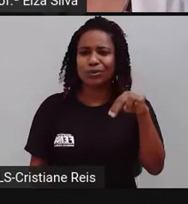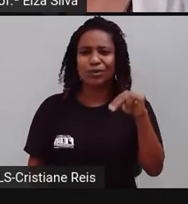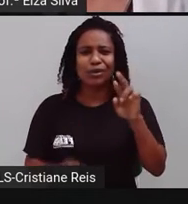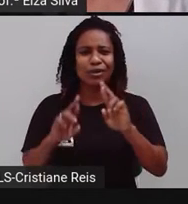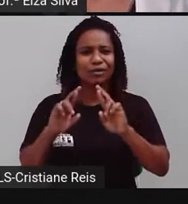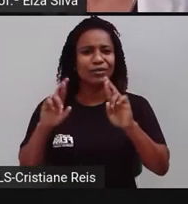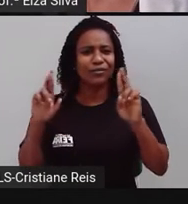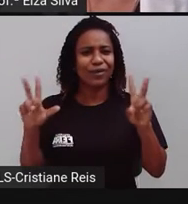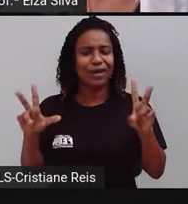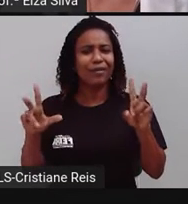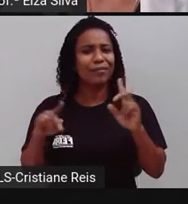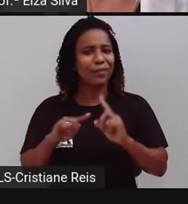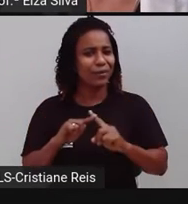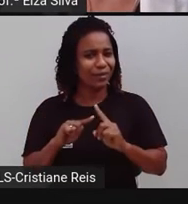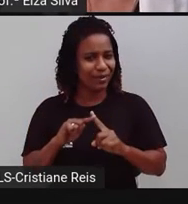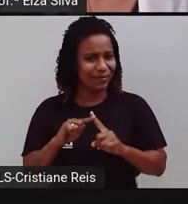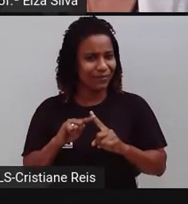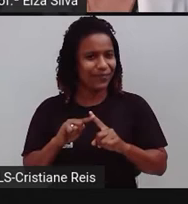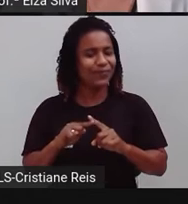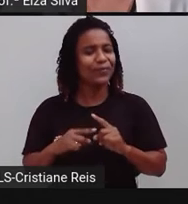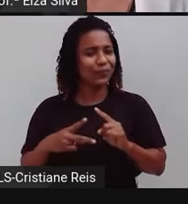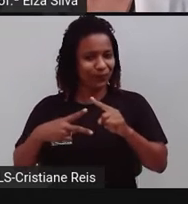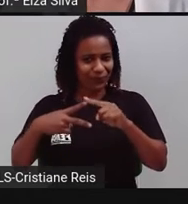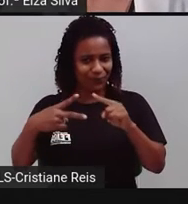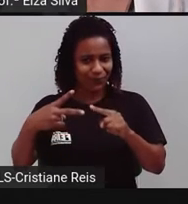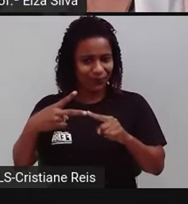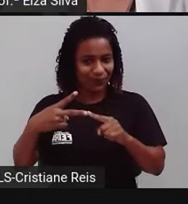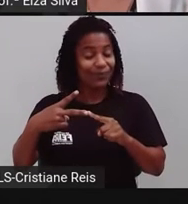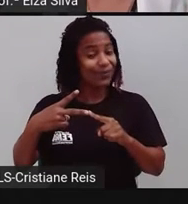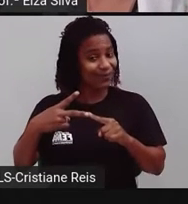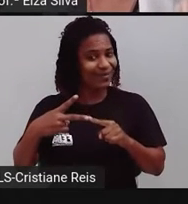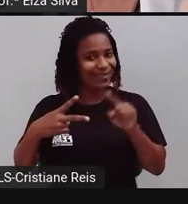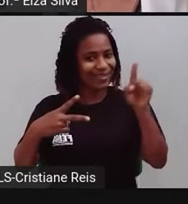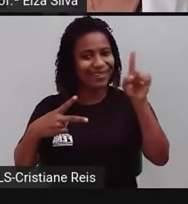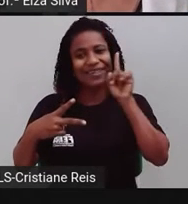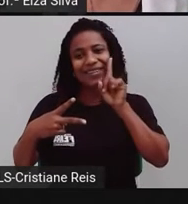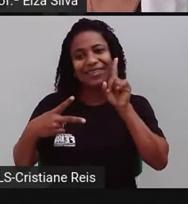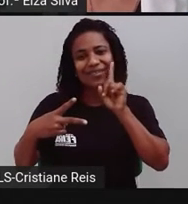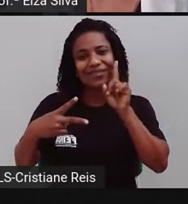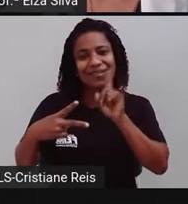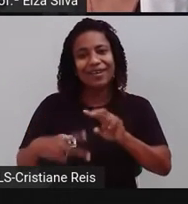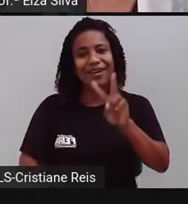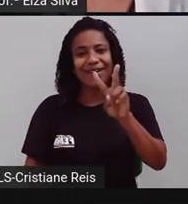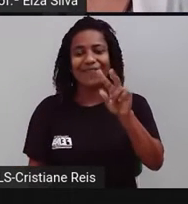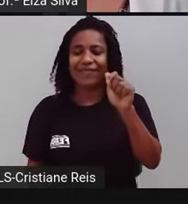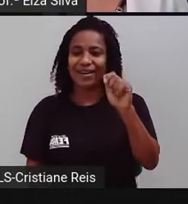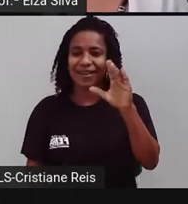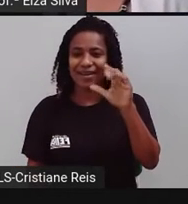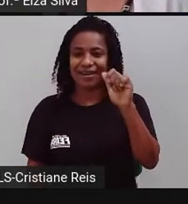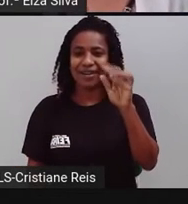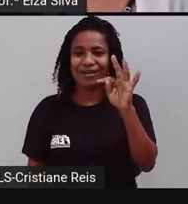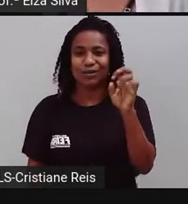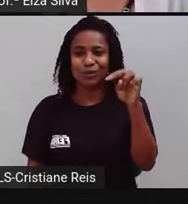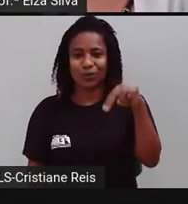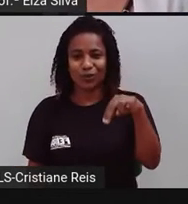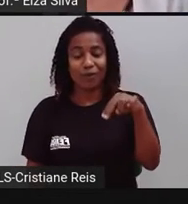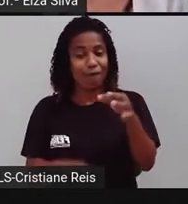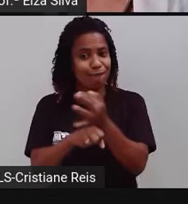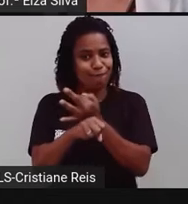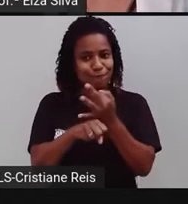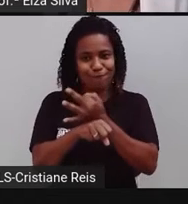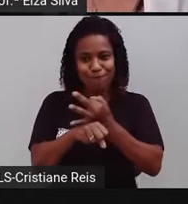Porque nos Estados Unidos, eles utilizam a palavra vacation para se referir às férias.